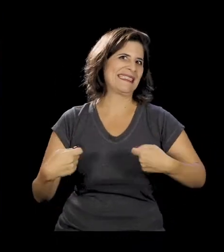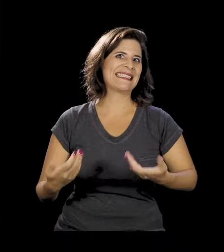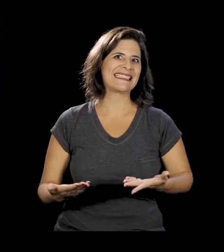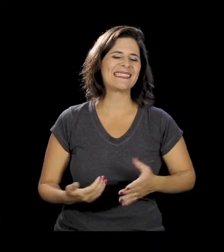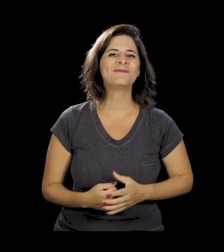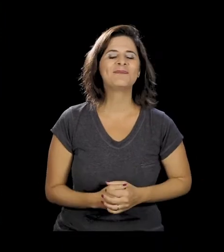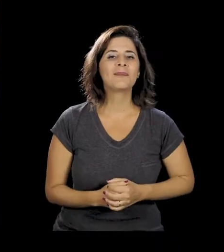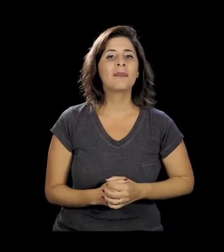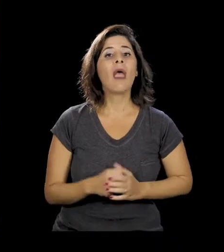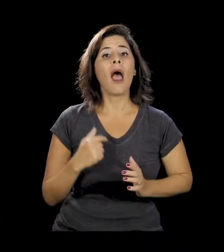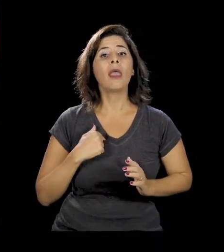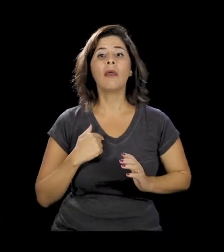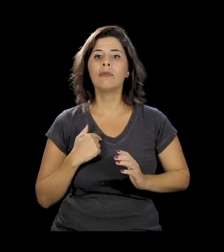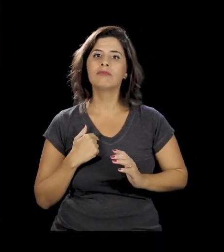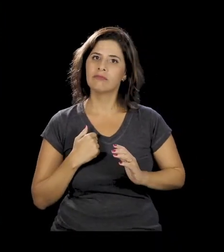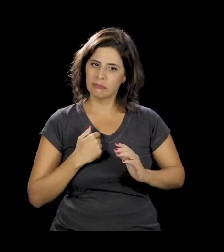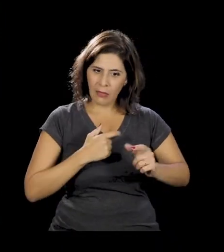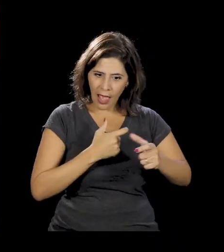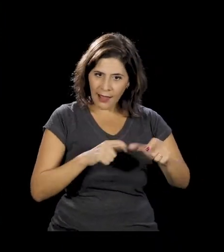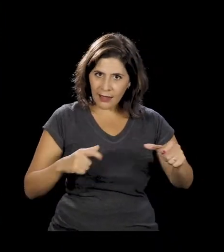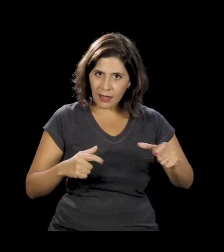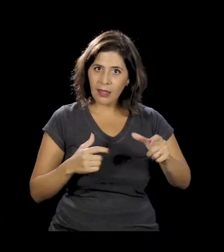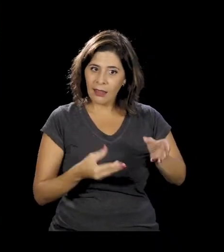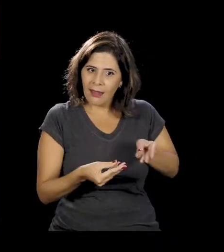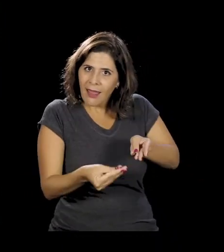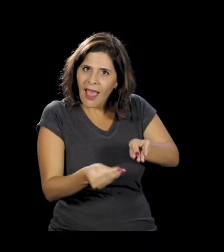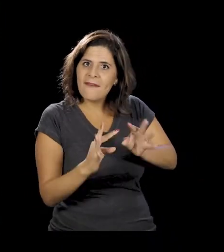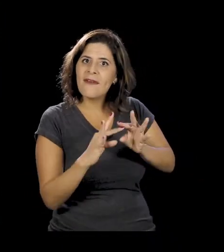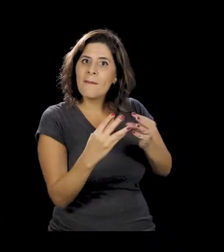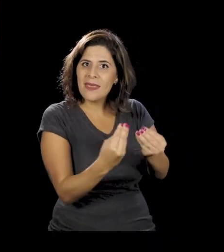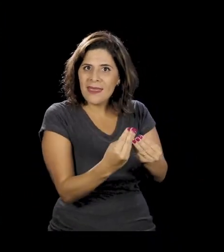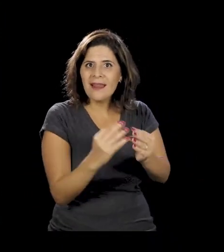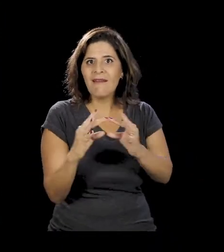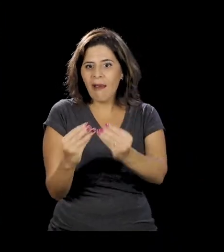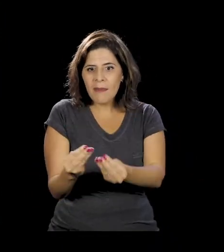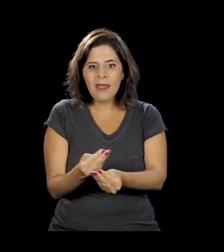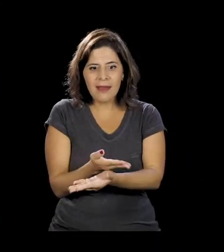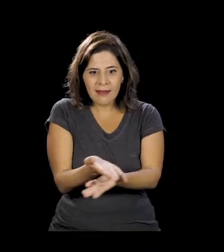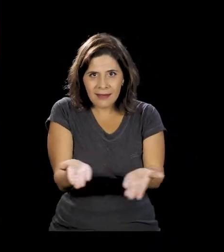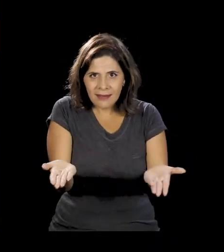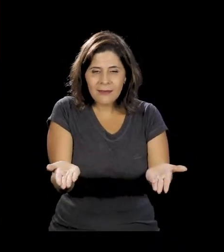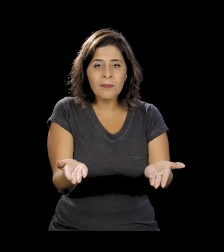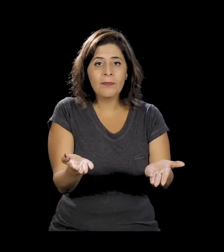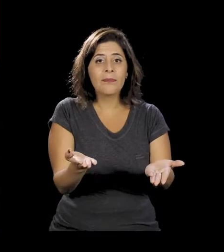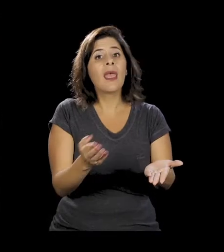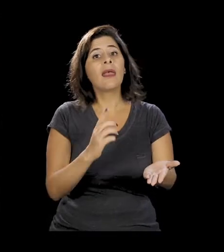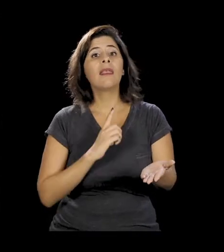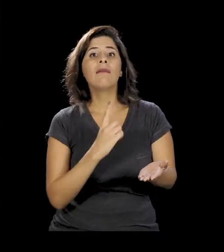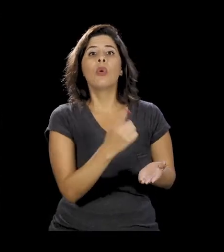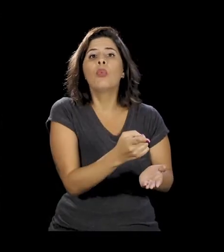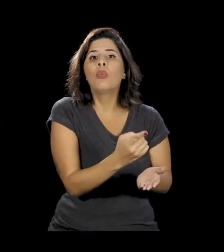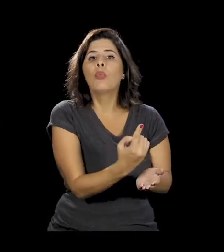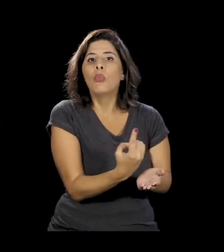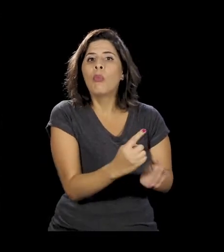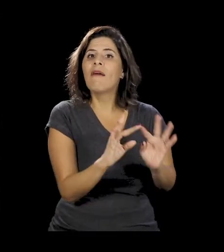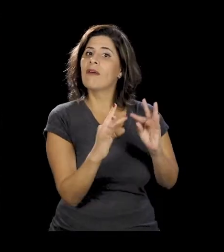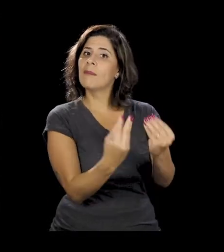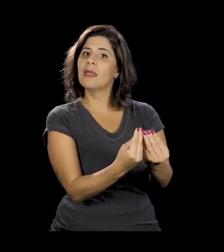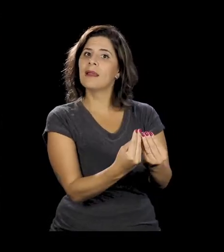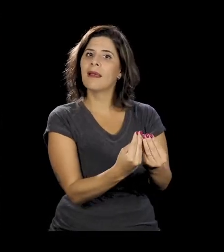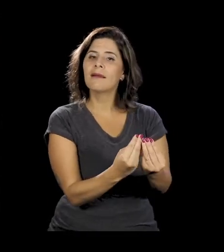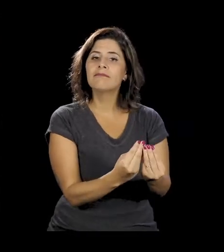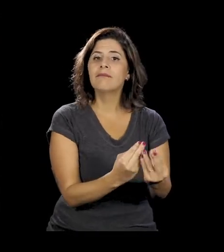compartilhar com uma família esses desenhos, com algumas famílias. E uma dessas famílias